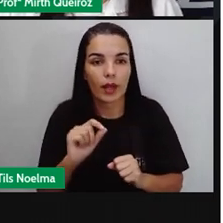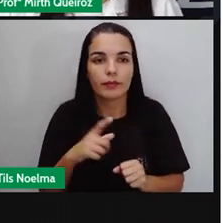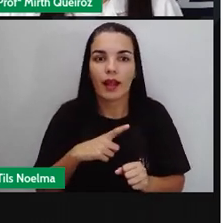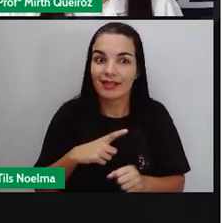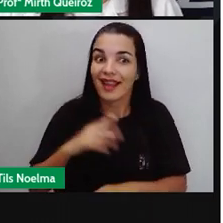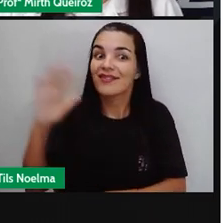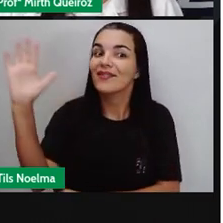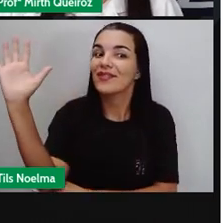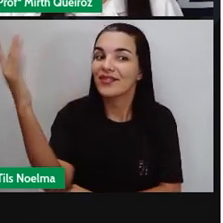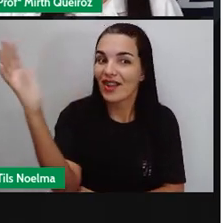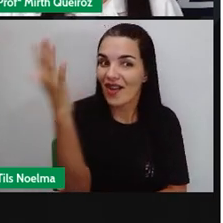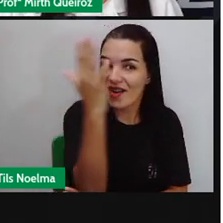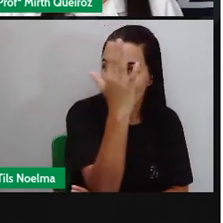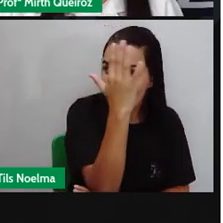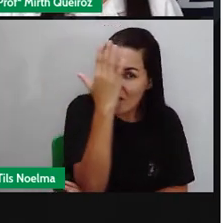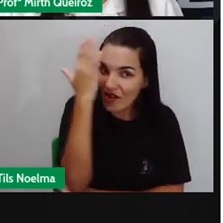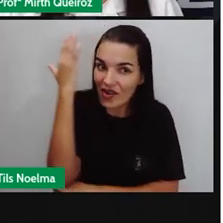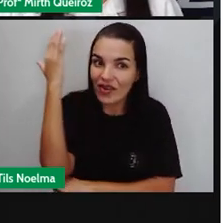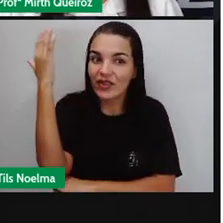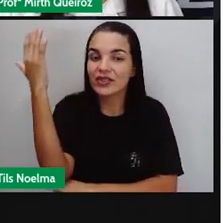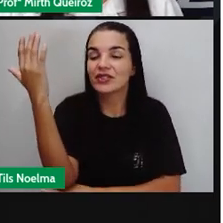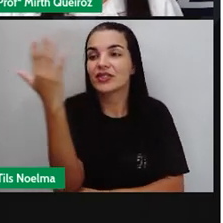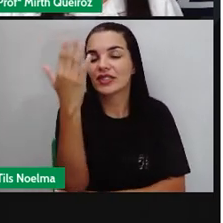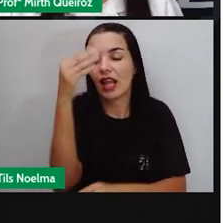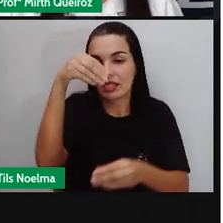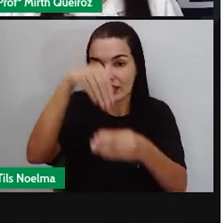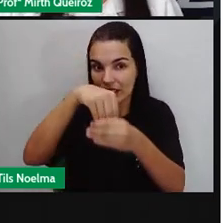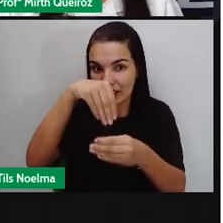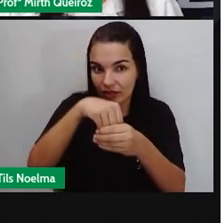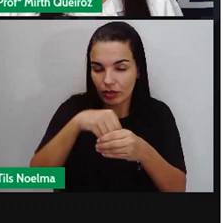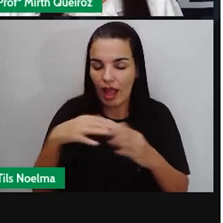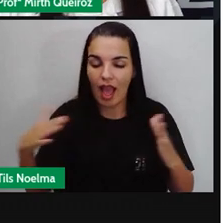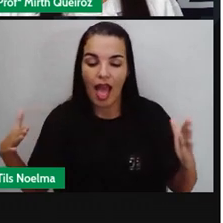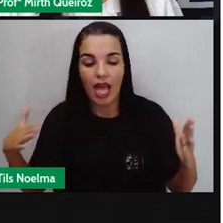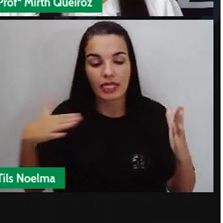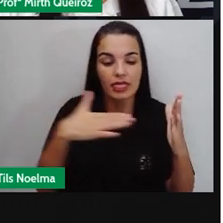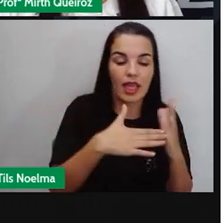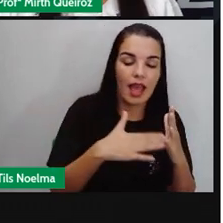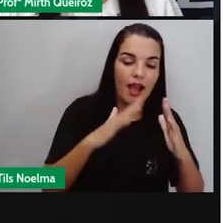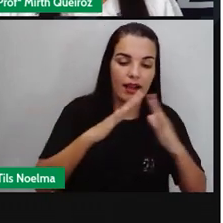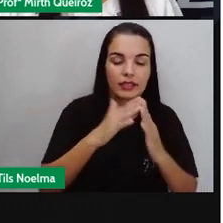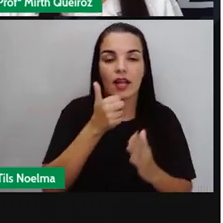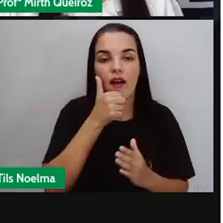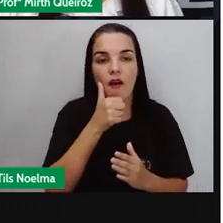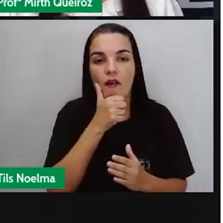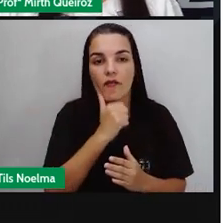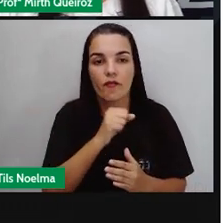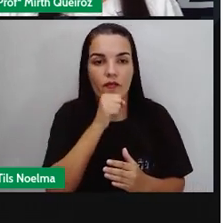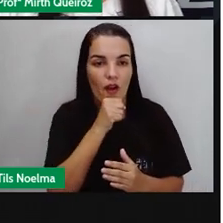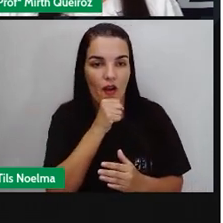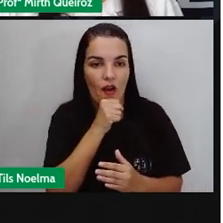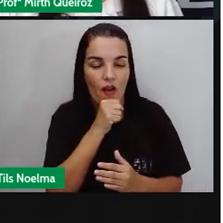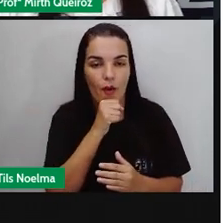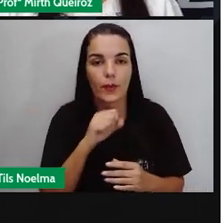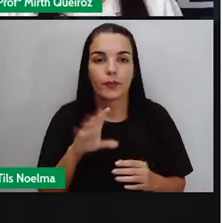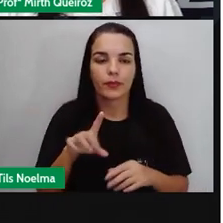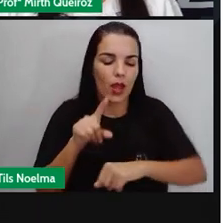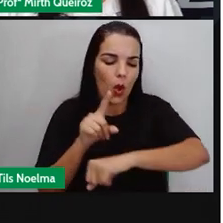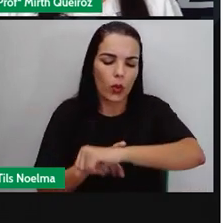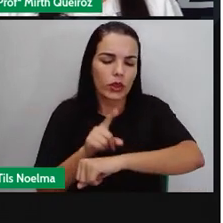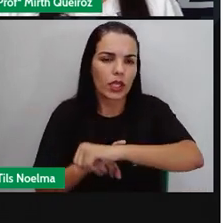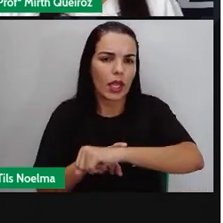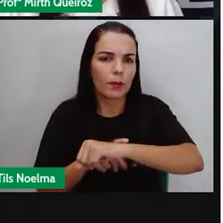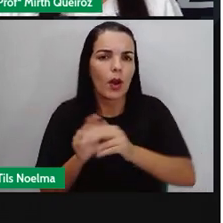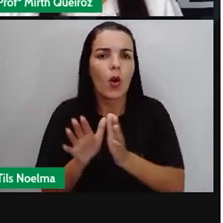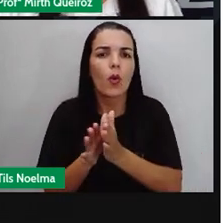floresta, né? A história se passa praticamente aí na floresta até a casa da vovó O tempo, quando ocorreu